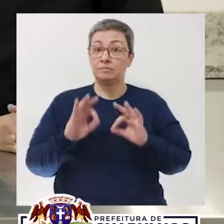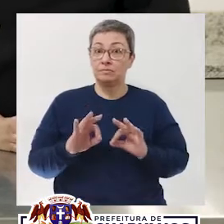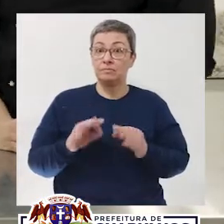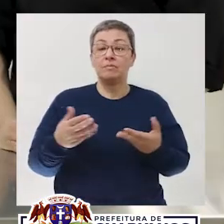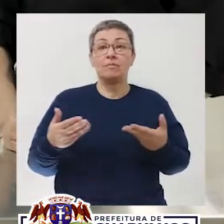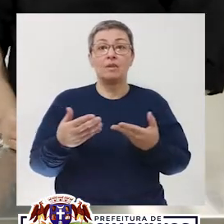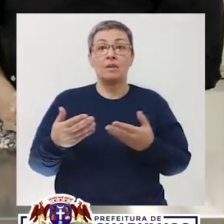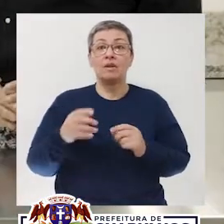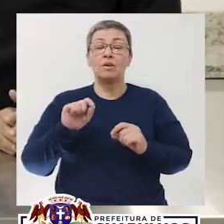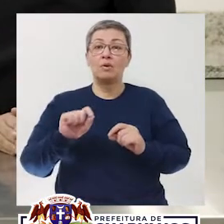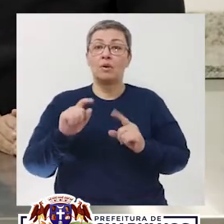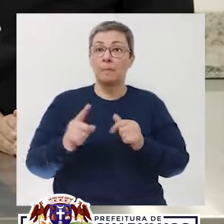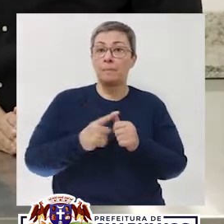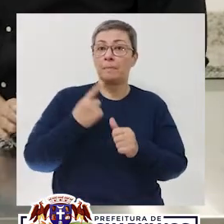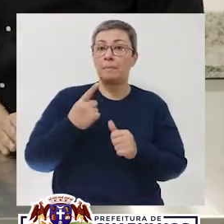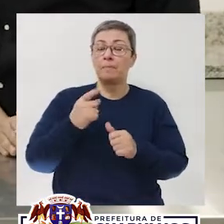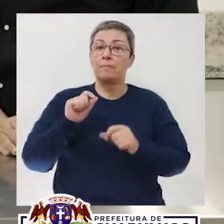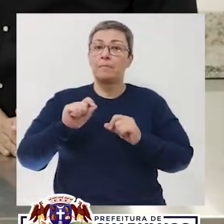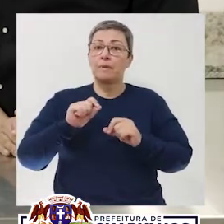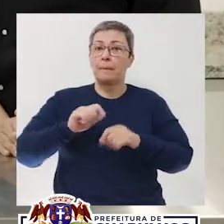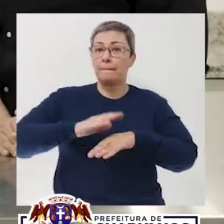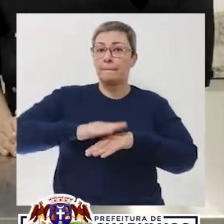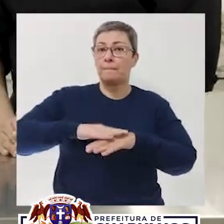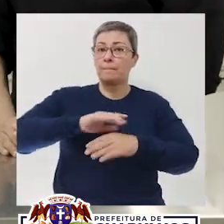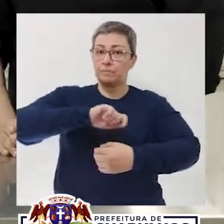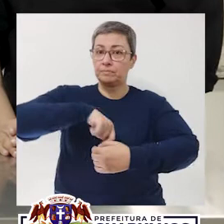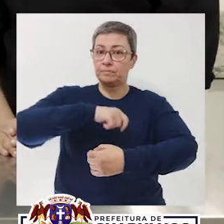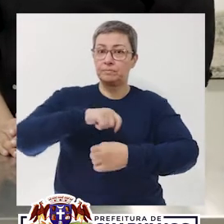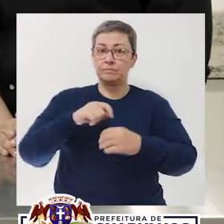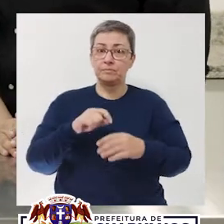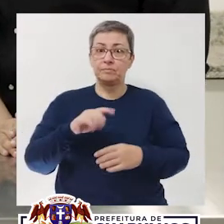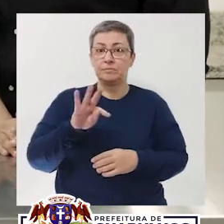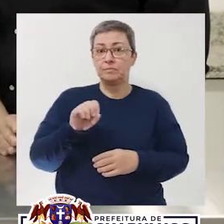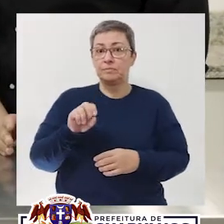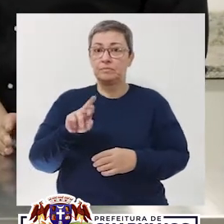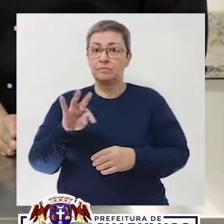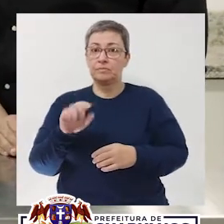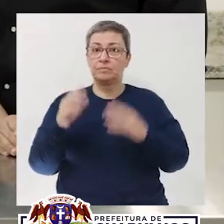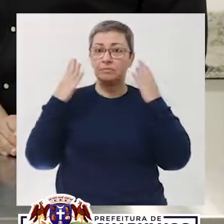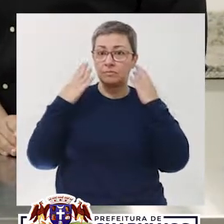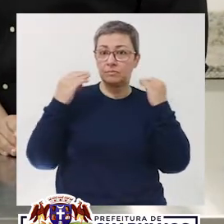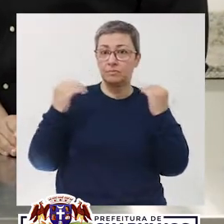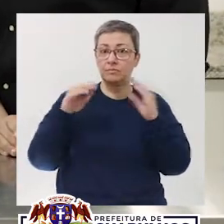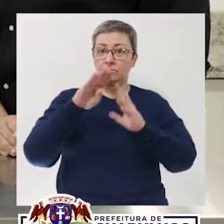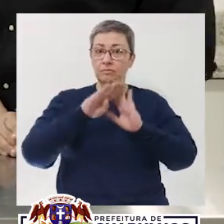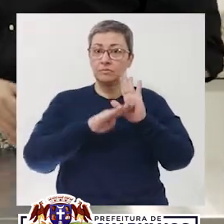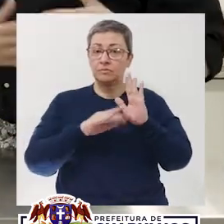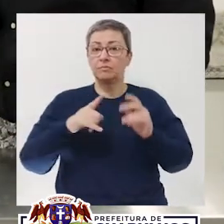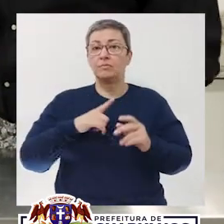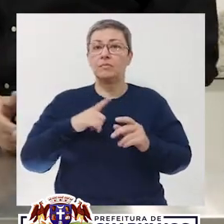Certo. Maru, o primeiro passo para fazer essa torta holandesa, que hoje é uma receita que tem...